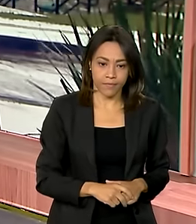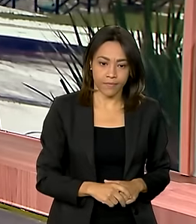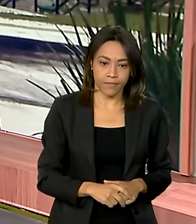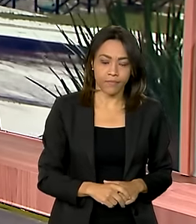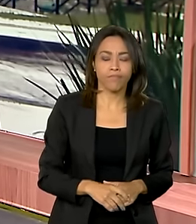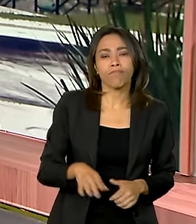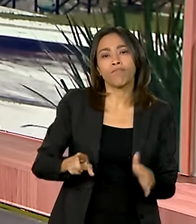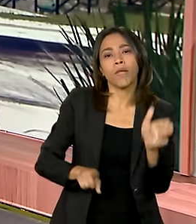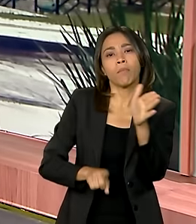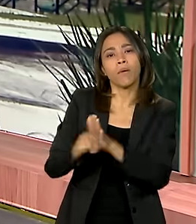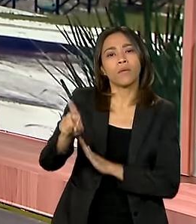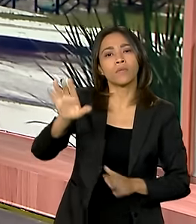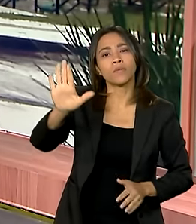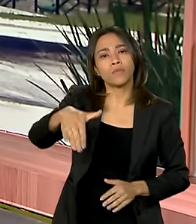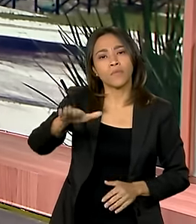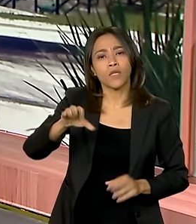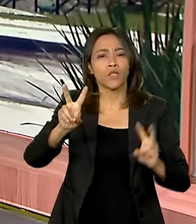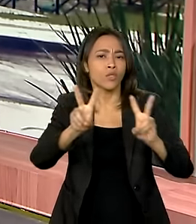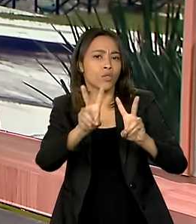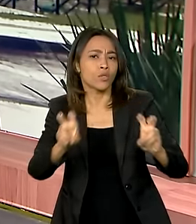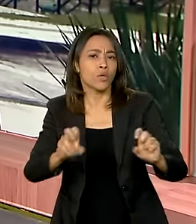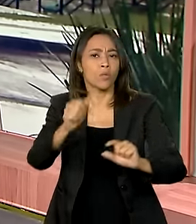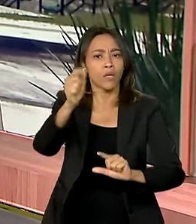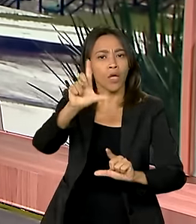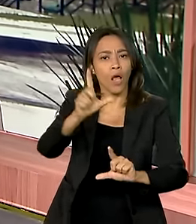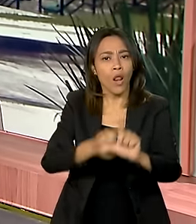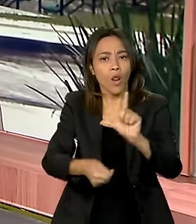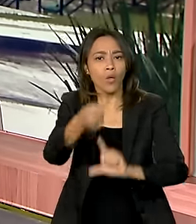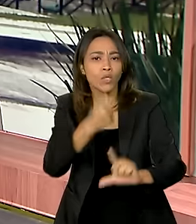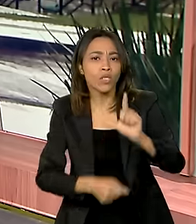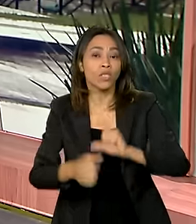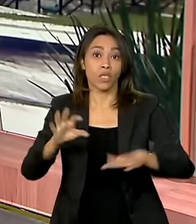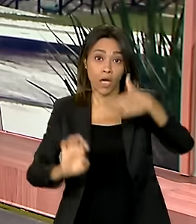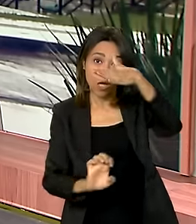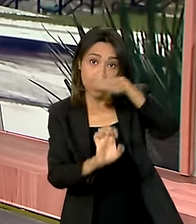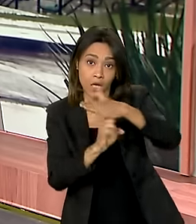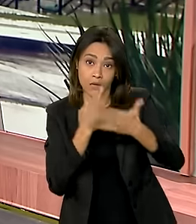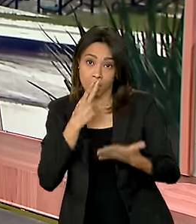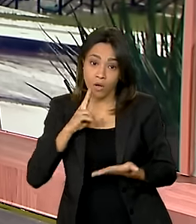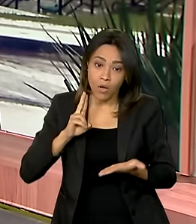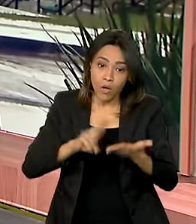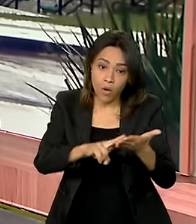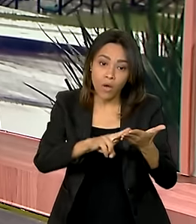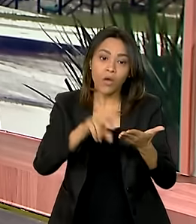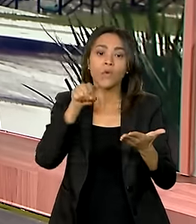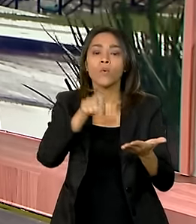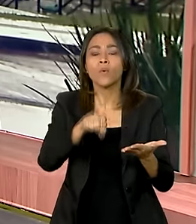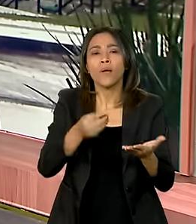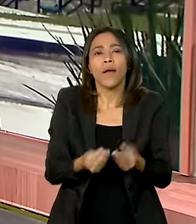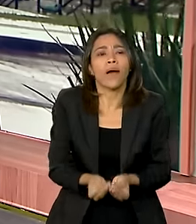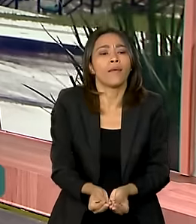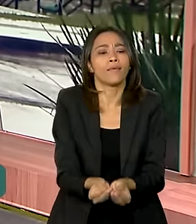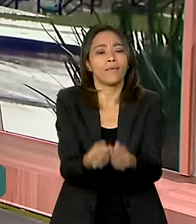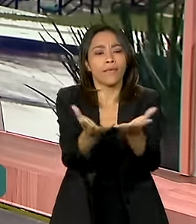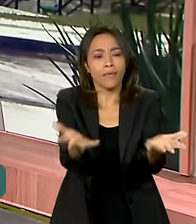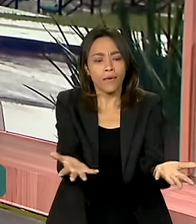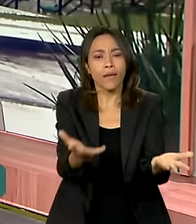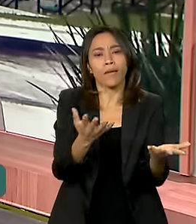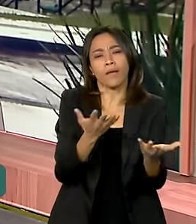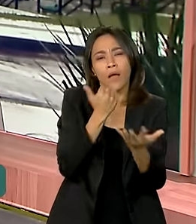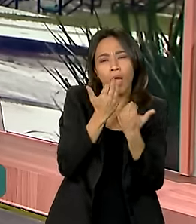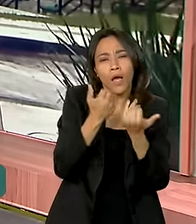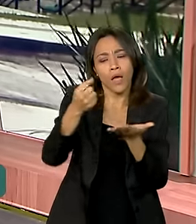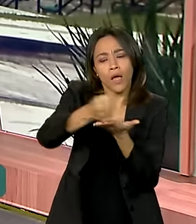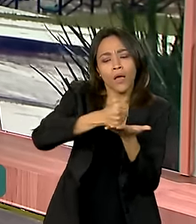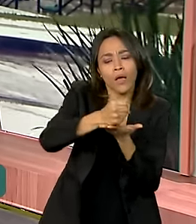Luana, mas agora em relação à logística, os Correios passaram agora a priorizar a entrega de alimentos e medicamentos ao Rio